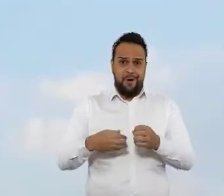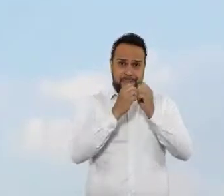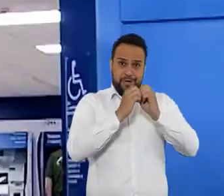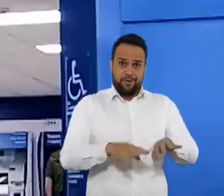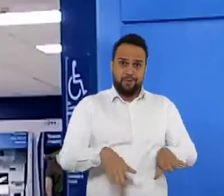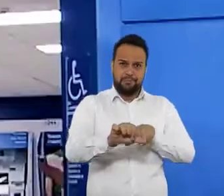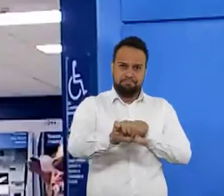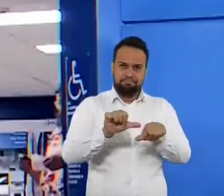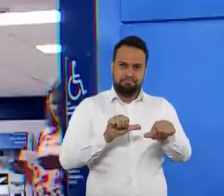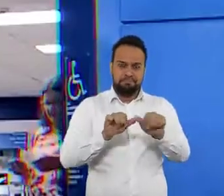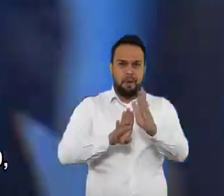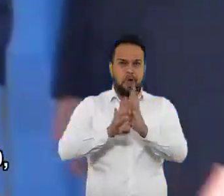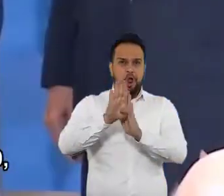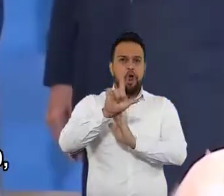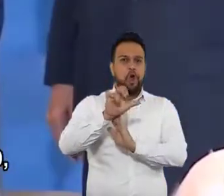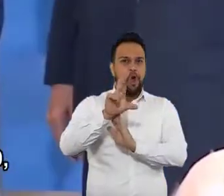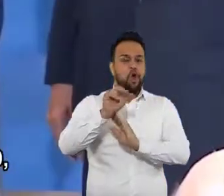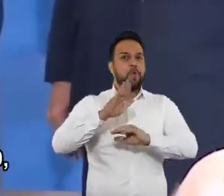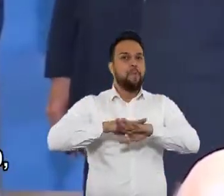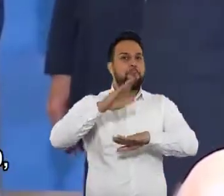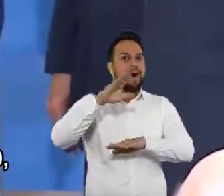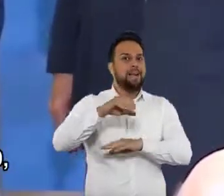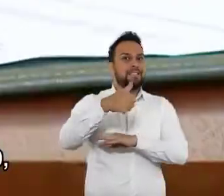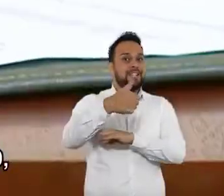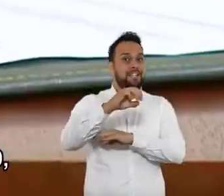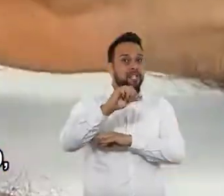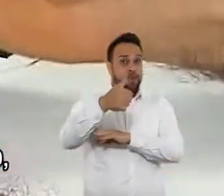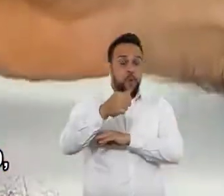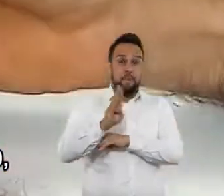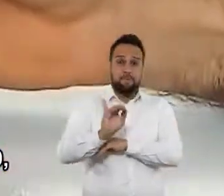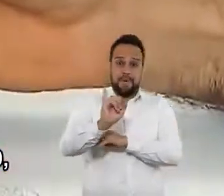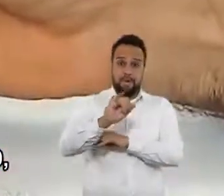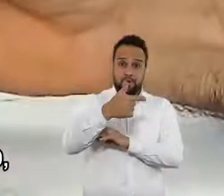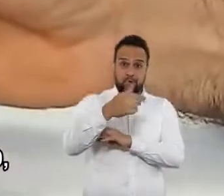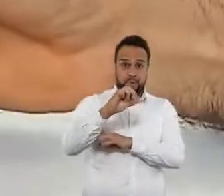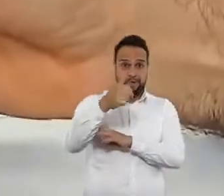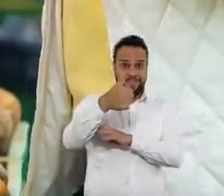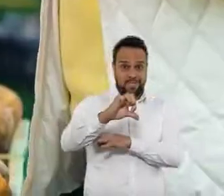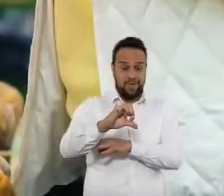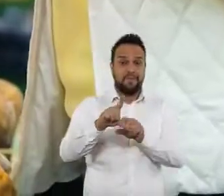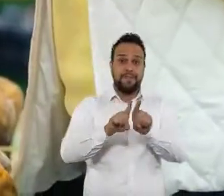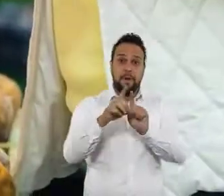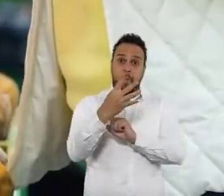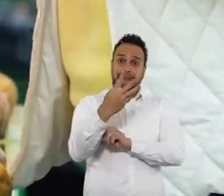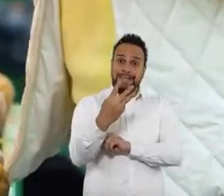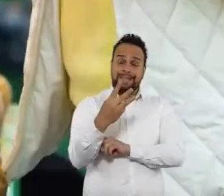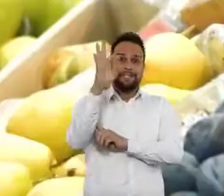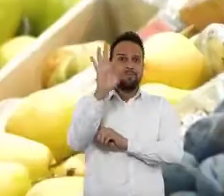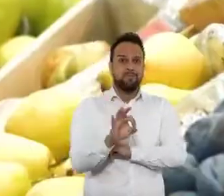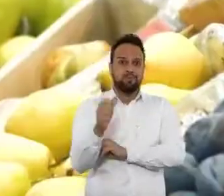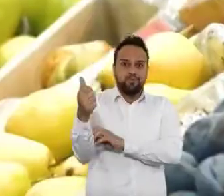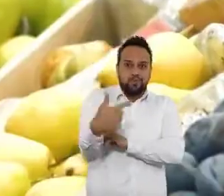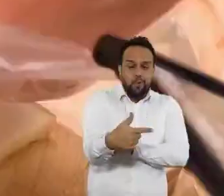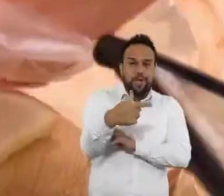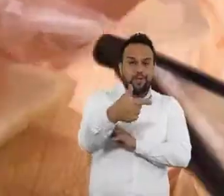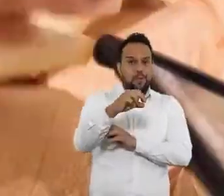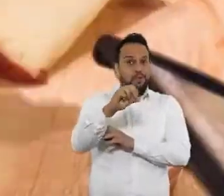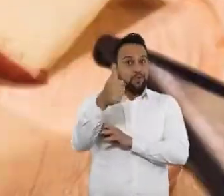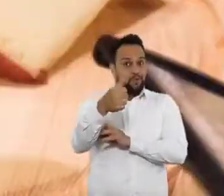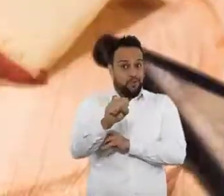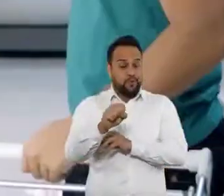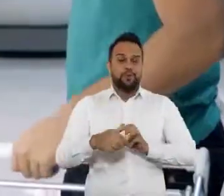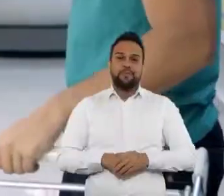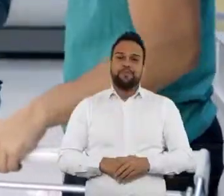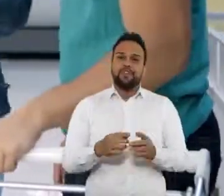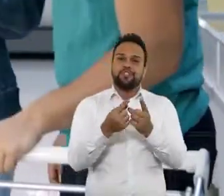passaram a dar lucro. Foram mais de 101 bilhões em 2019, 43% a mais que em 2018.